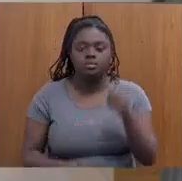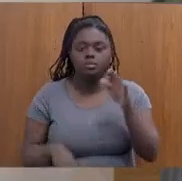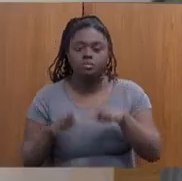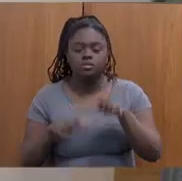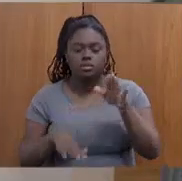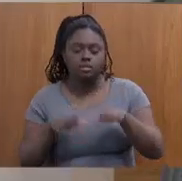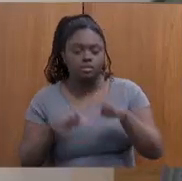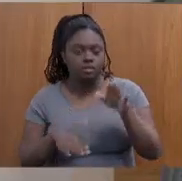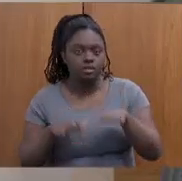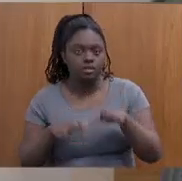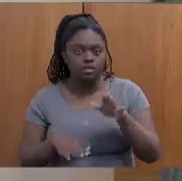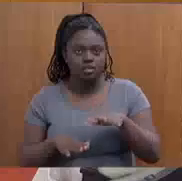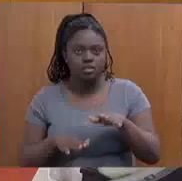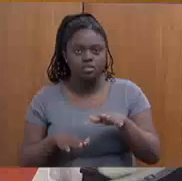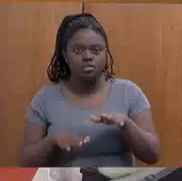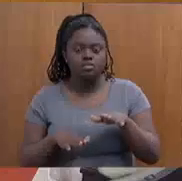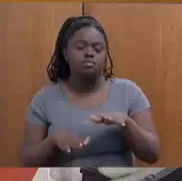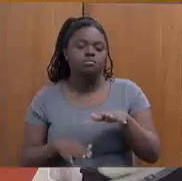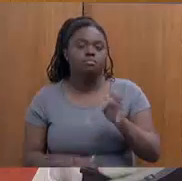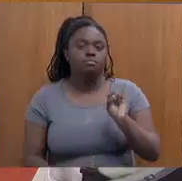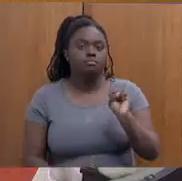do... 43. Tá.